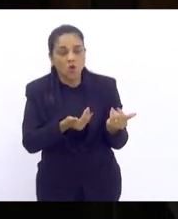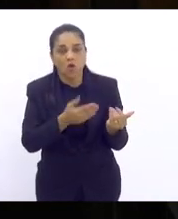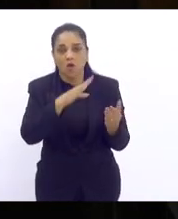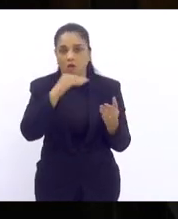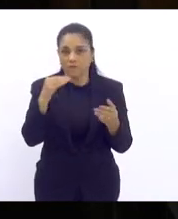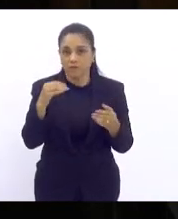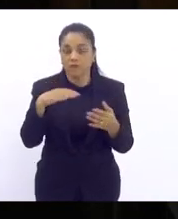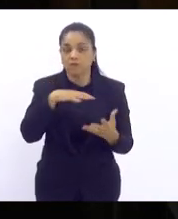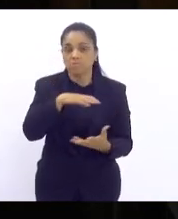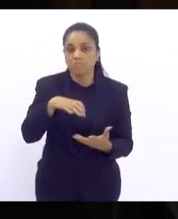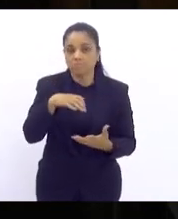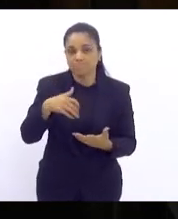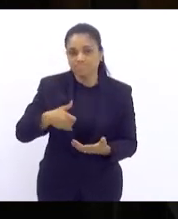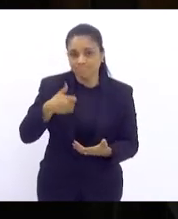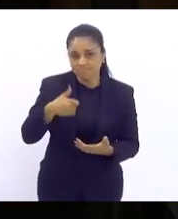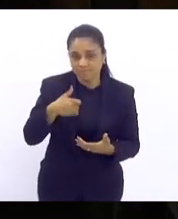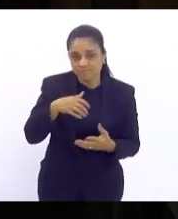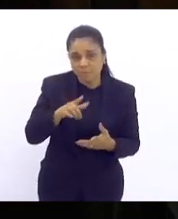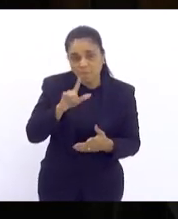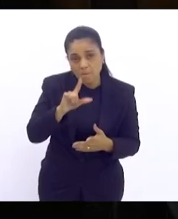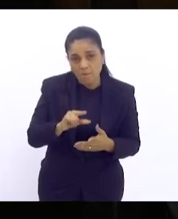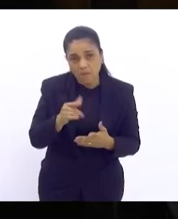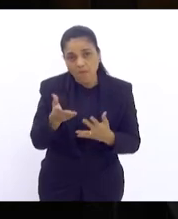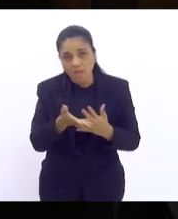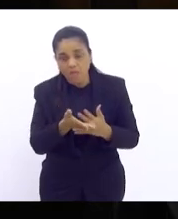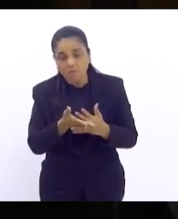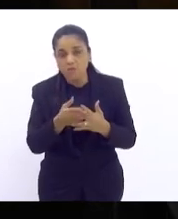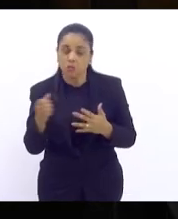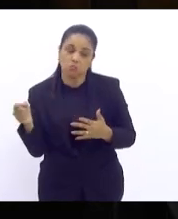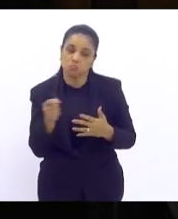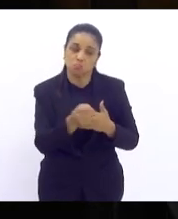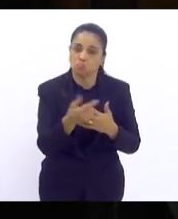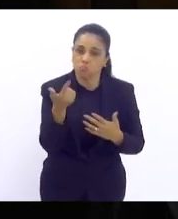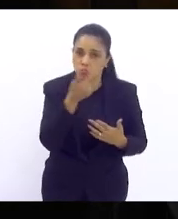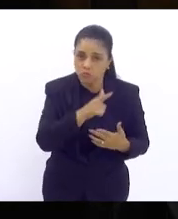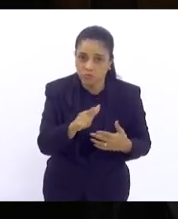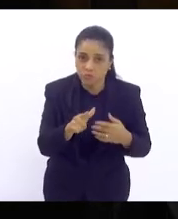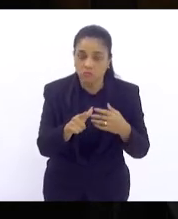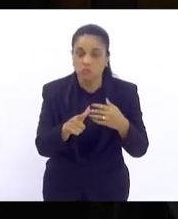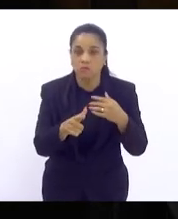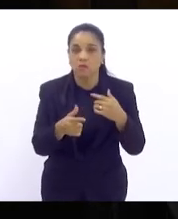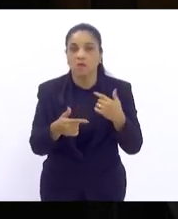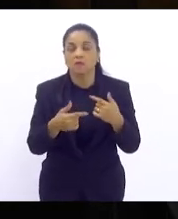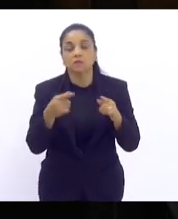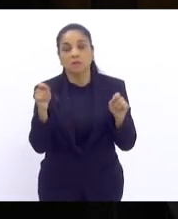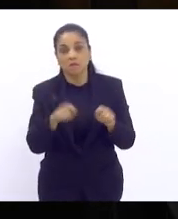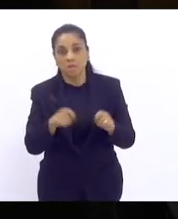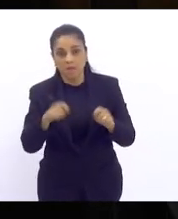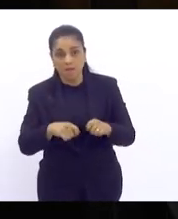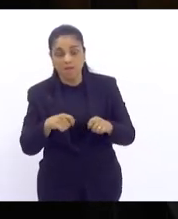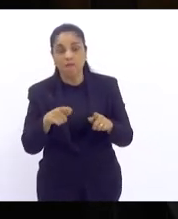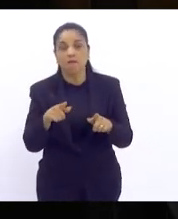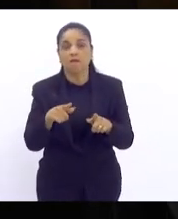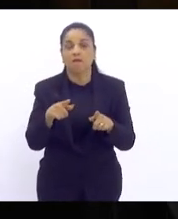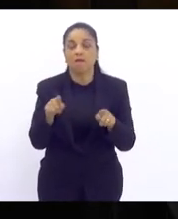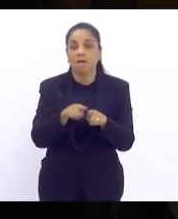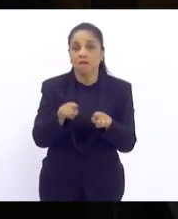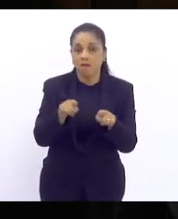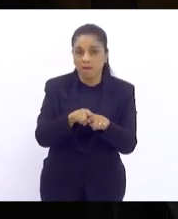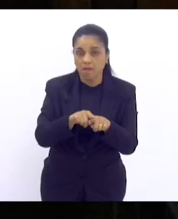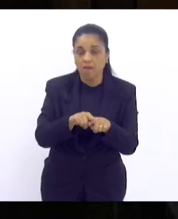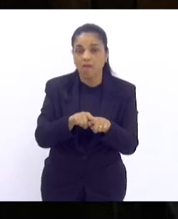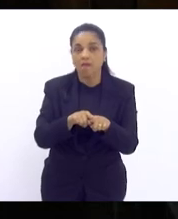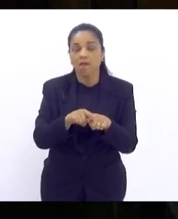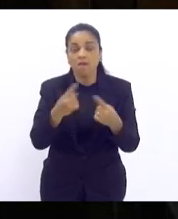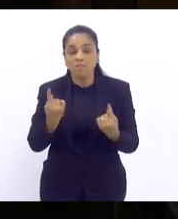de meia idade que não conseguiram se recolocar no mercado de trabalho mas também olhar o quanto que há de desafio